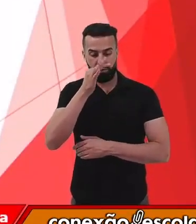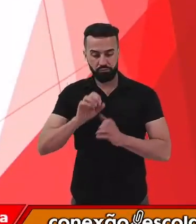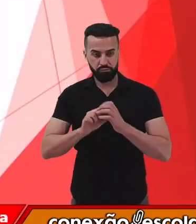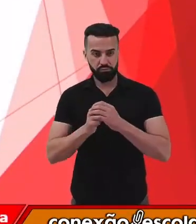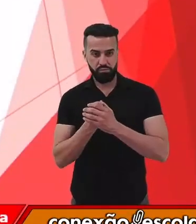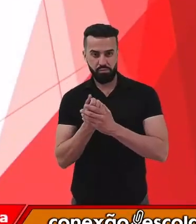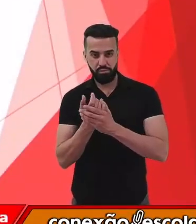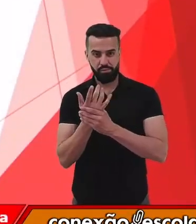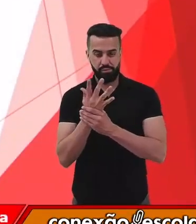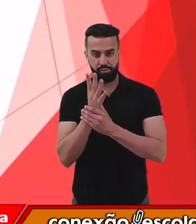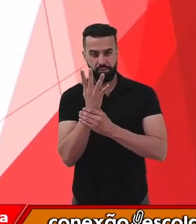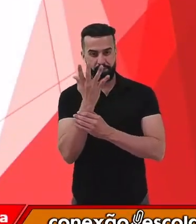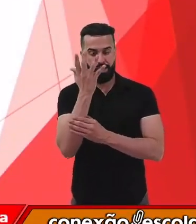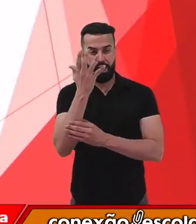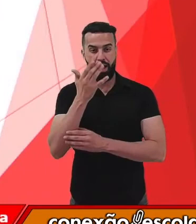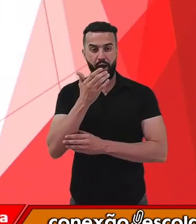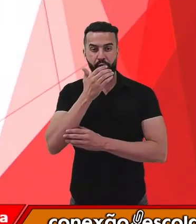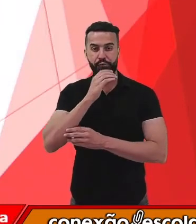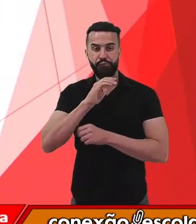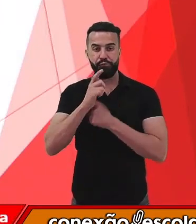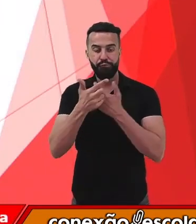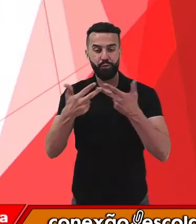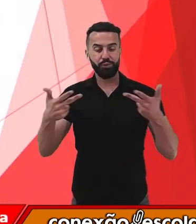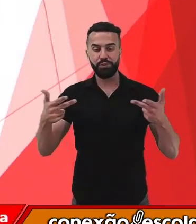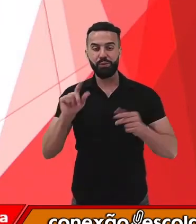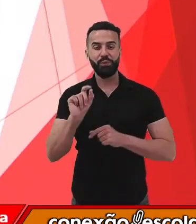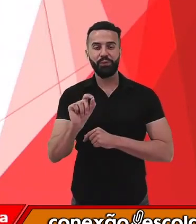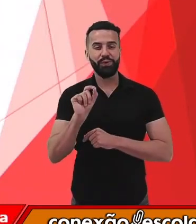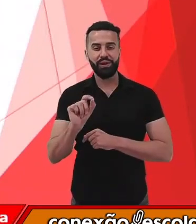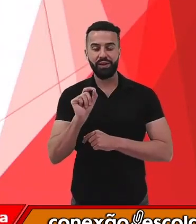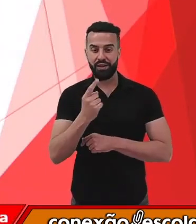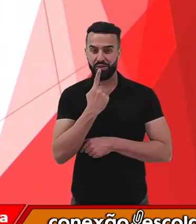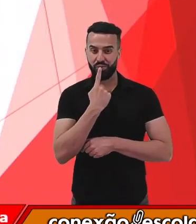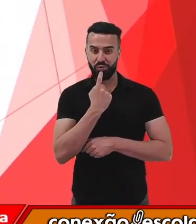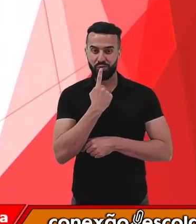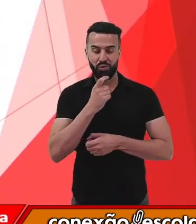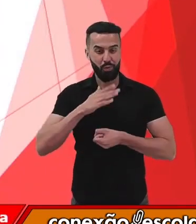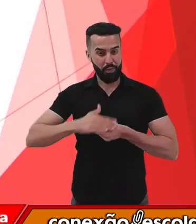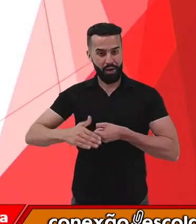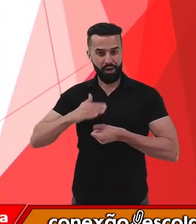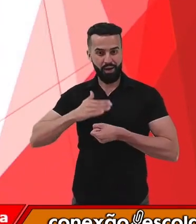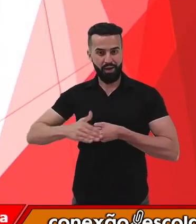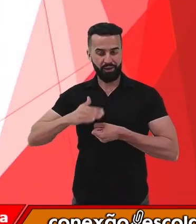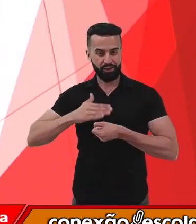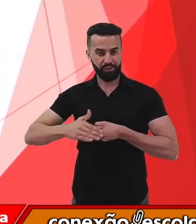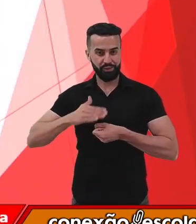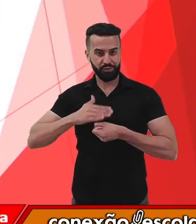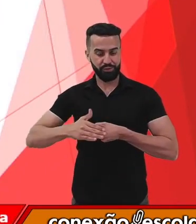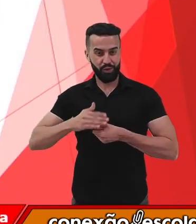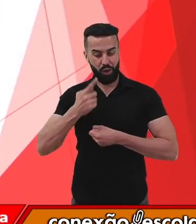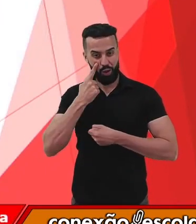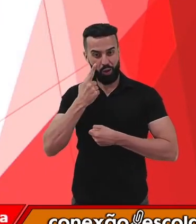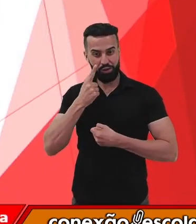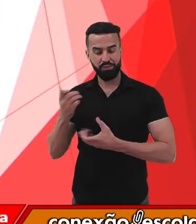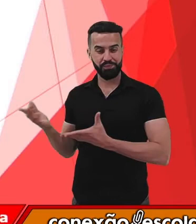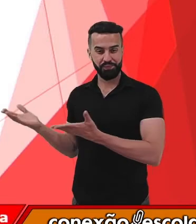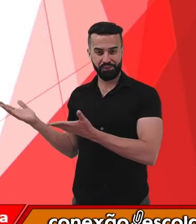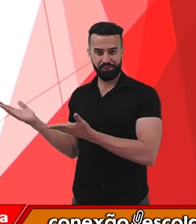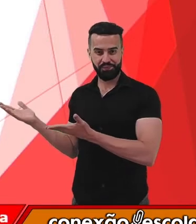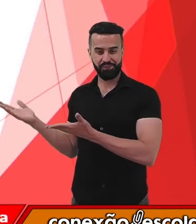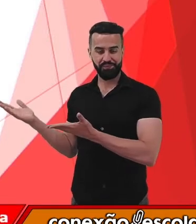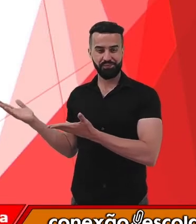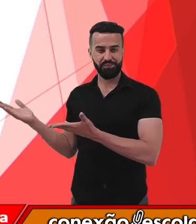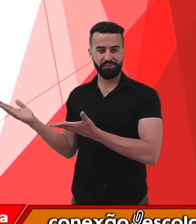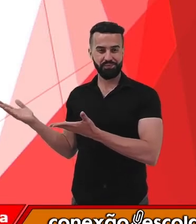dando origem ao fruto, ao tomate. Então, nesse tomateiro aqui do exemplo,